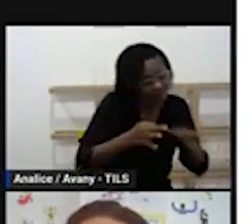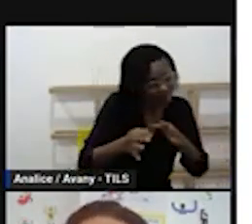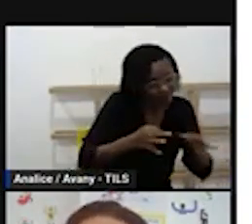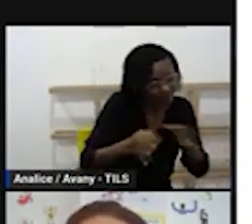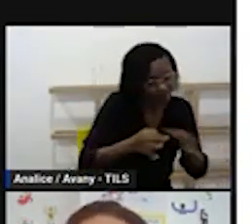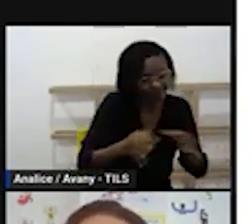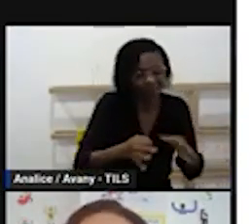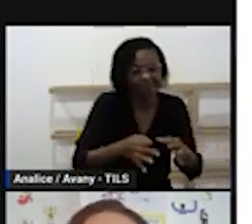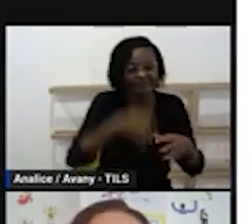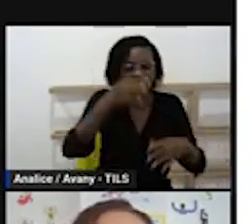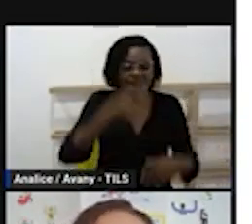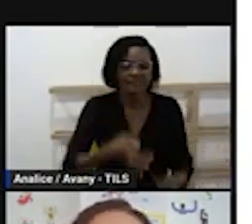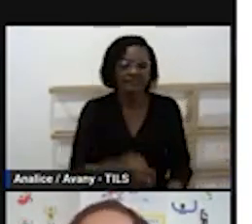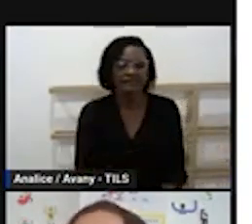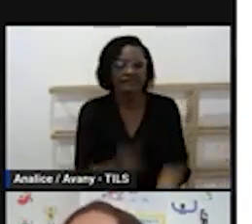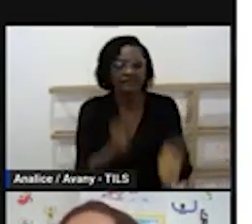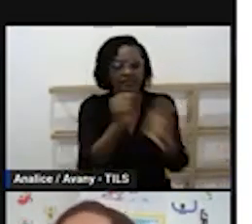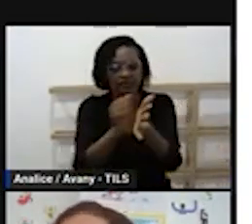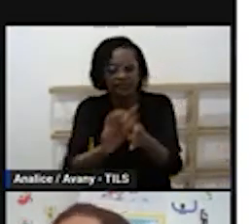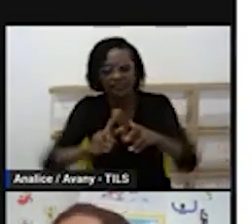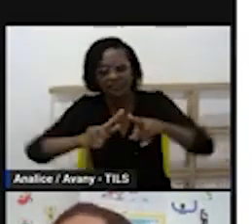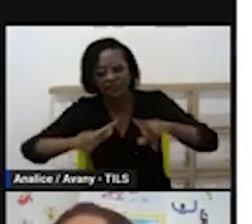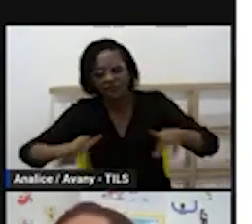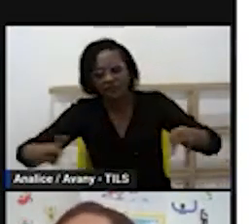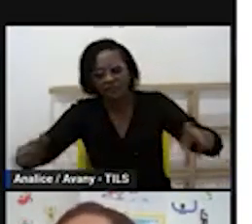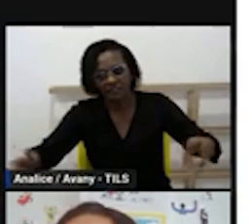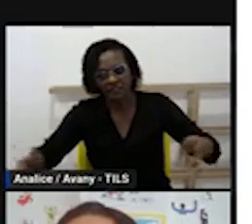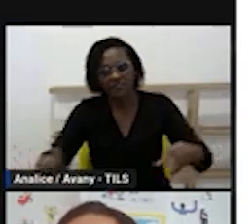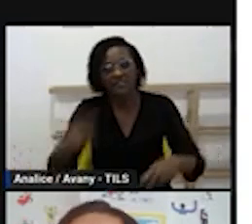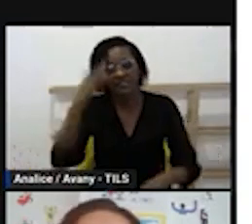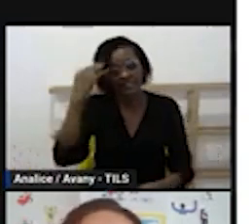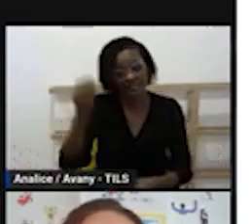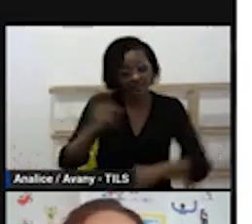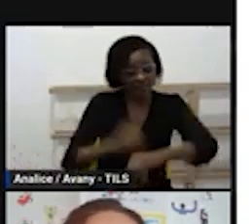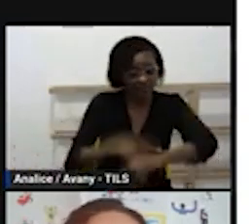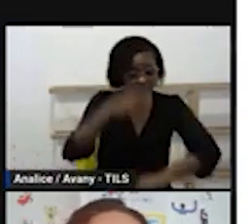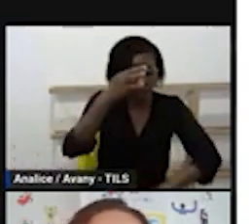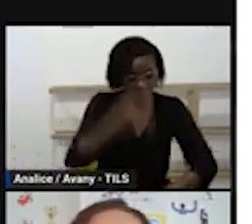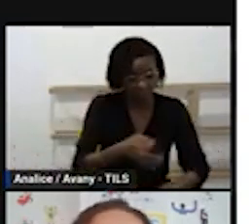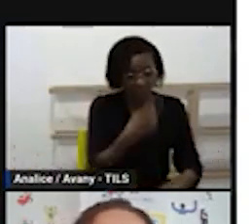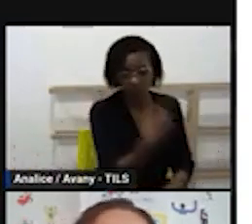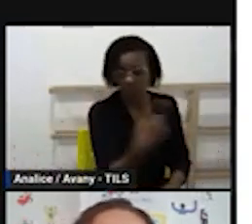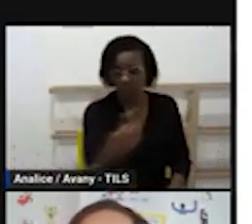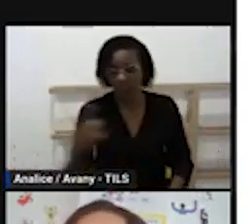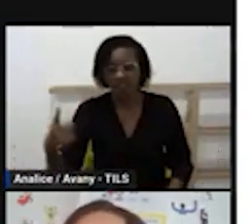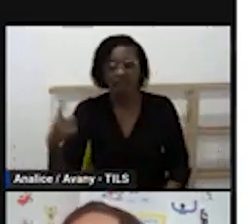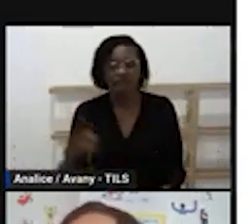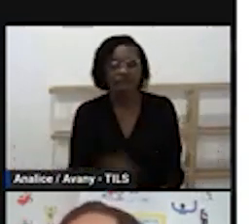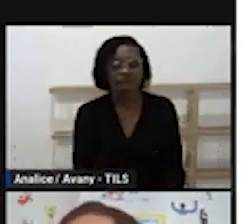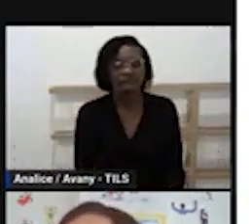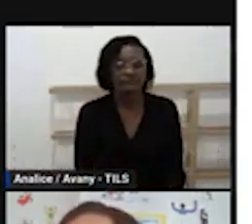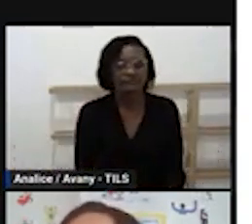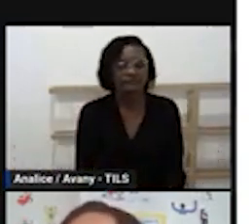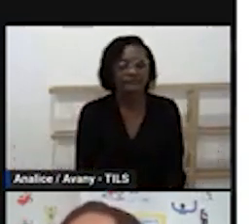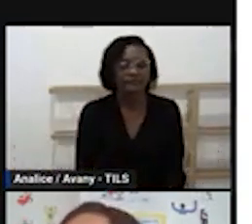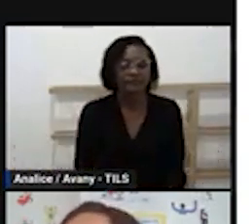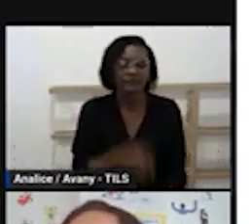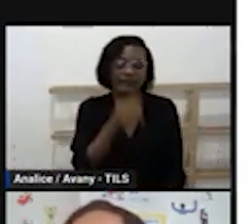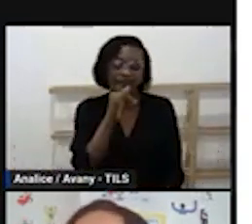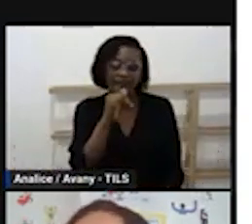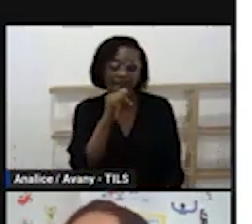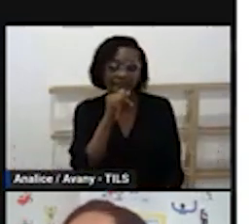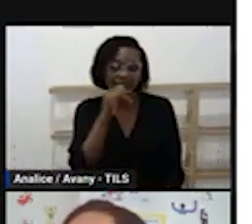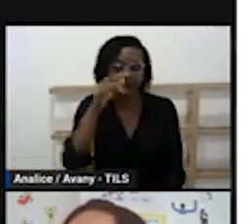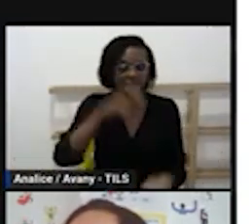fazer isso, tá? Tipo assim, de manhã eu vou fazer um trabalho com um projeto com a sequência didática e à tarde nessa escola de tempo integral eu vou trabalhar